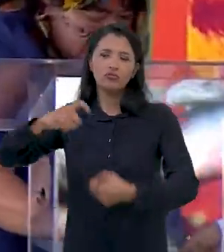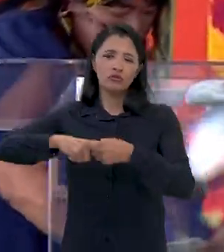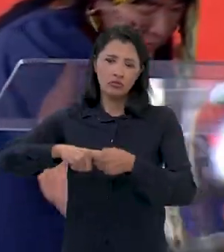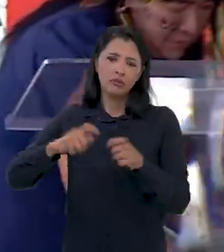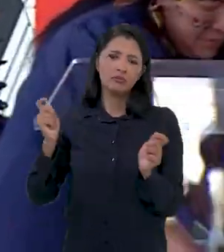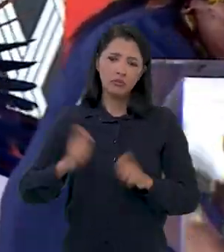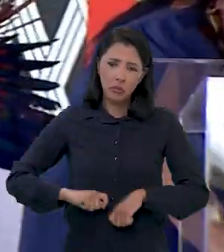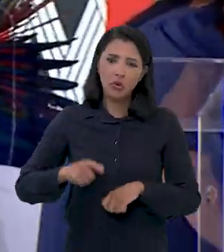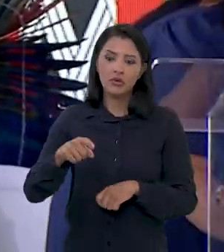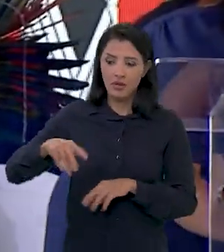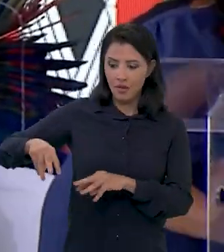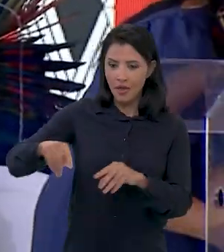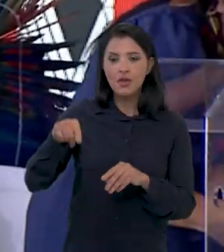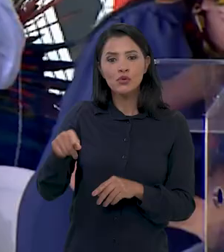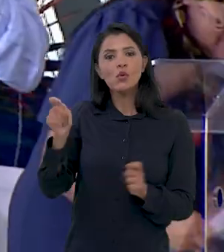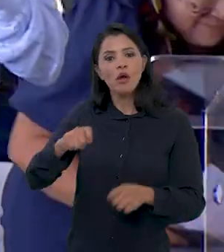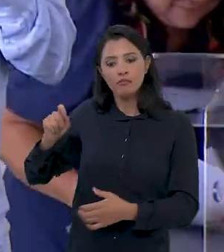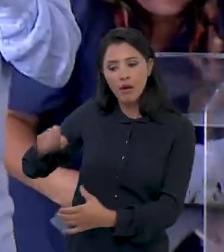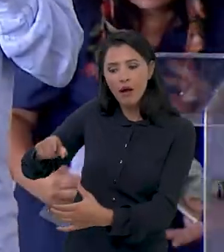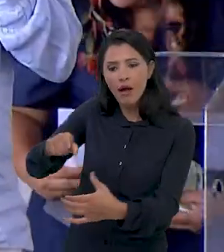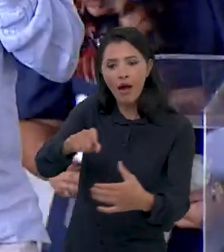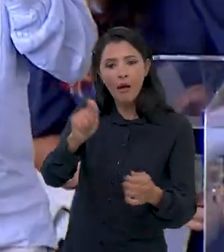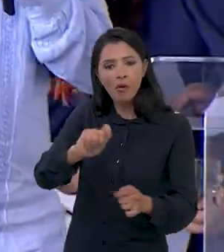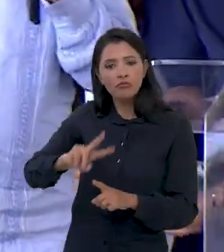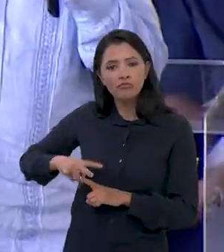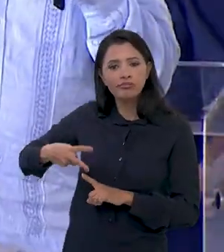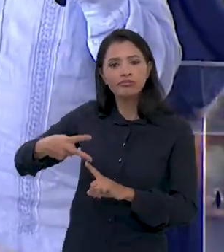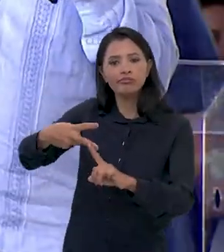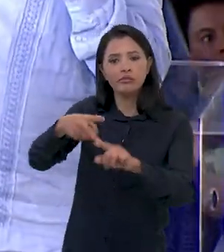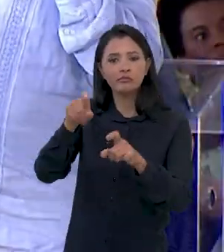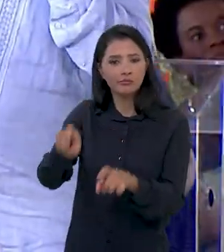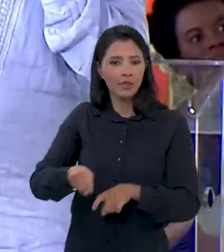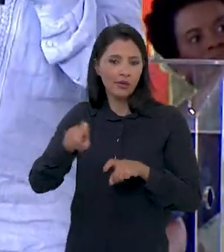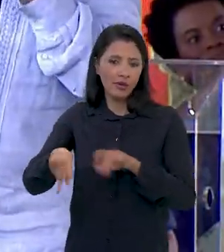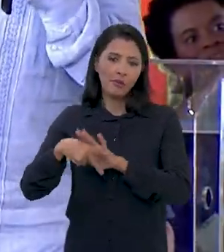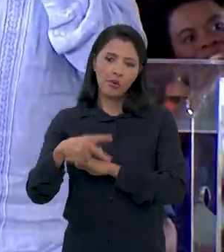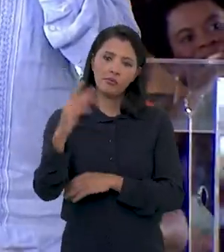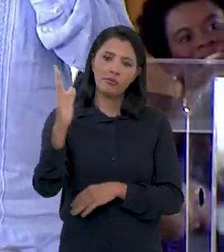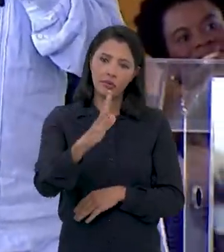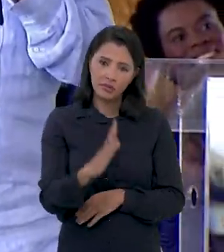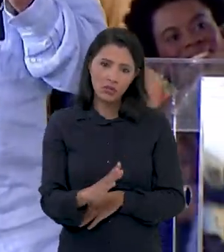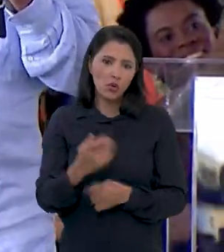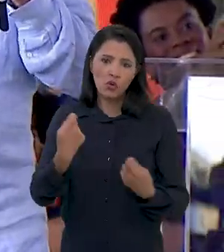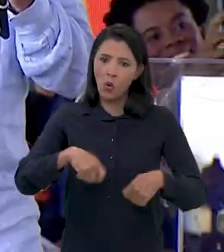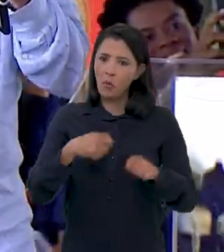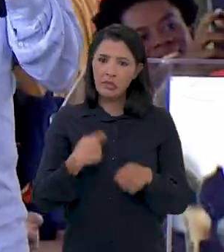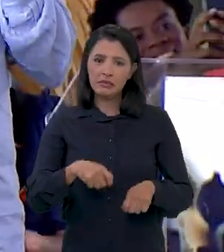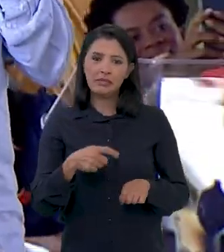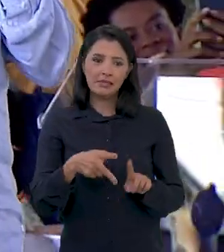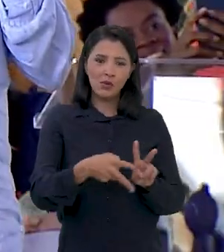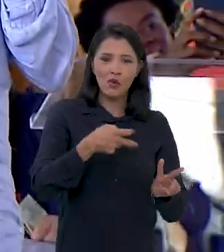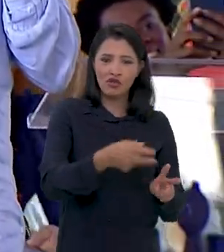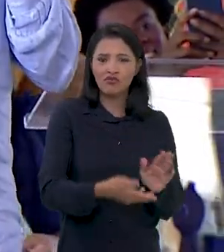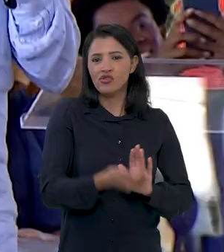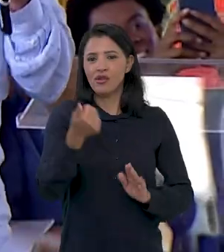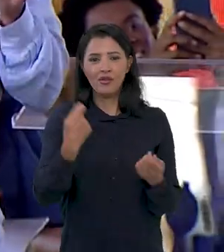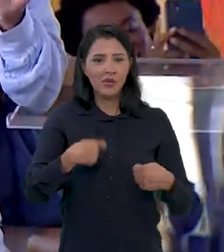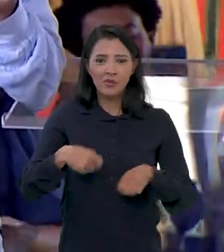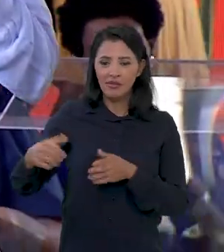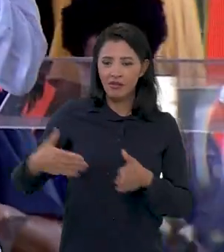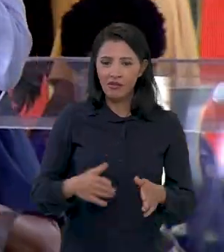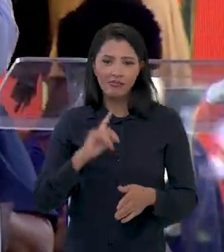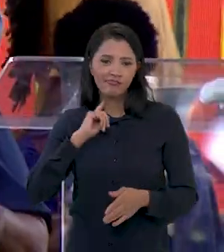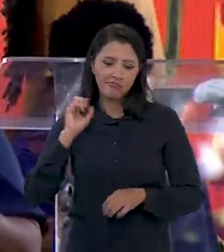ser recuperadas, e nessa terra pode dobrar a produção agrícola desse país, sem precisar mexer com